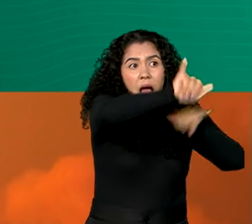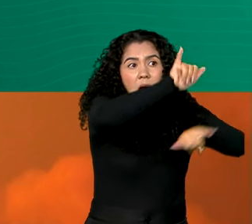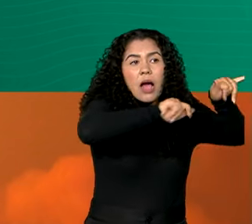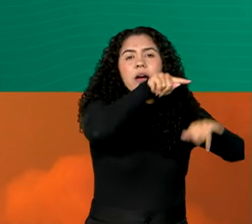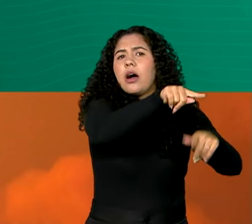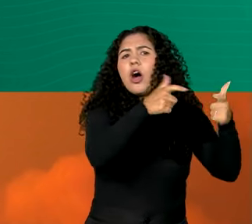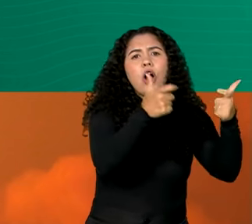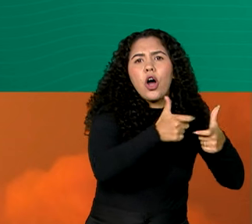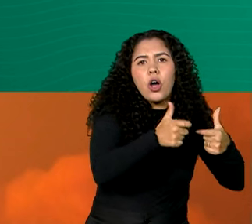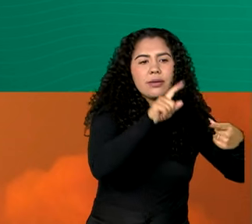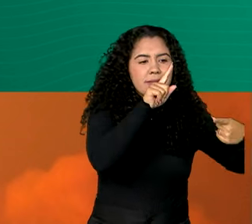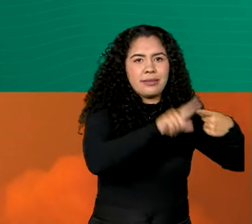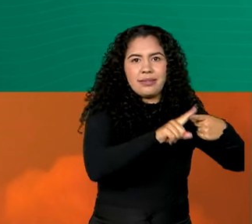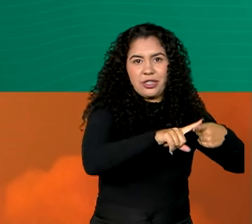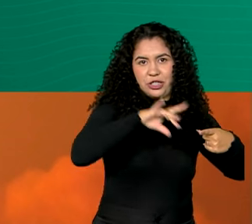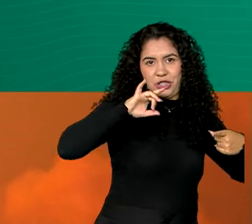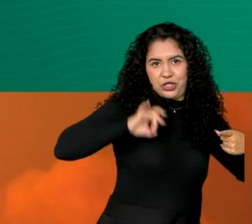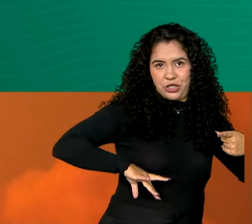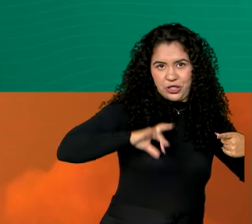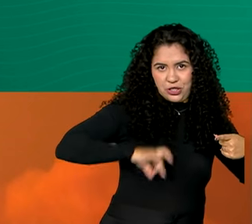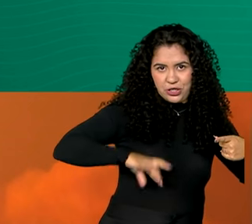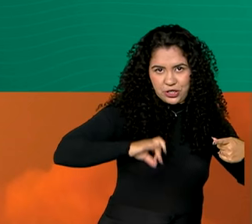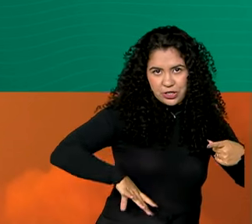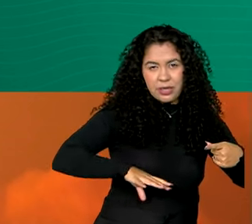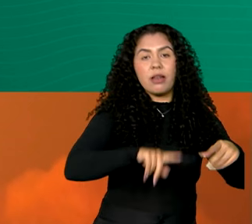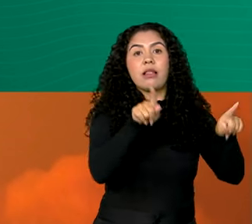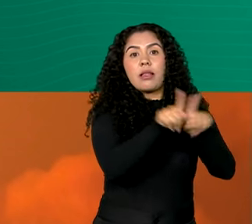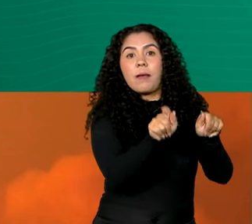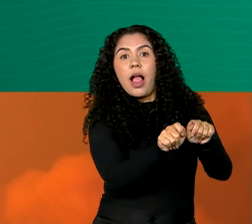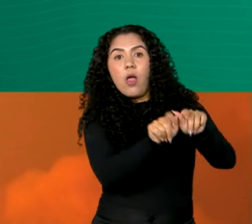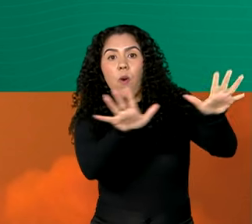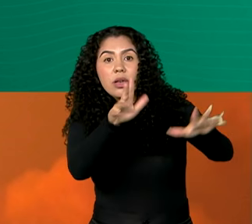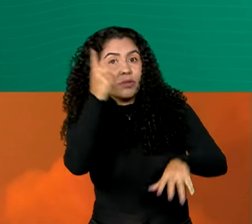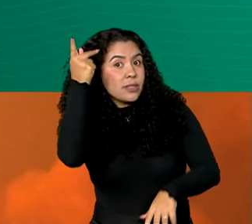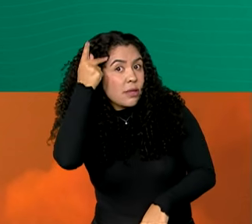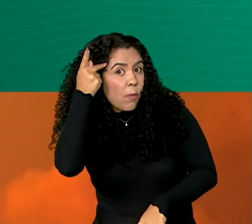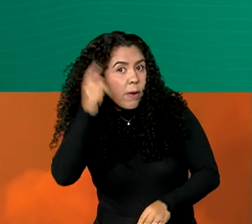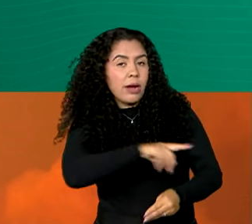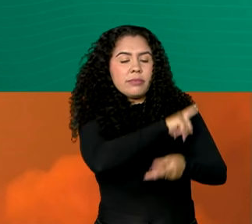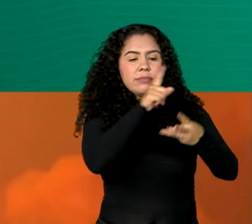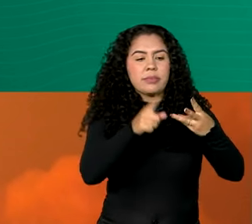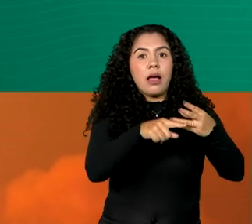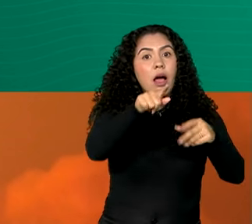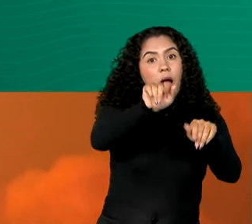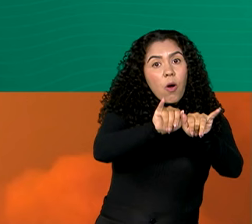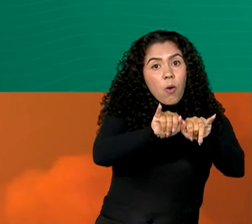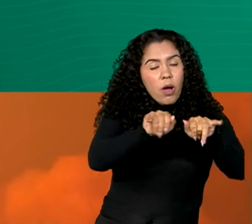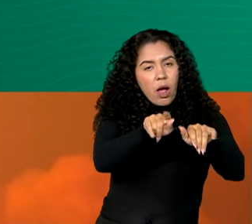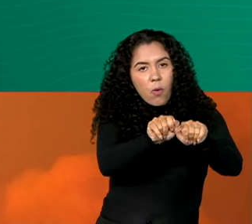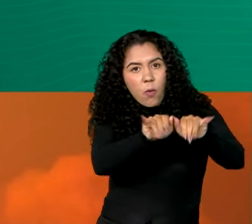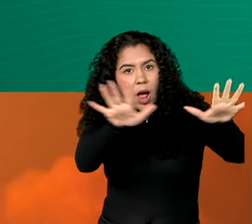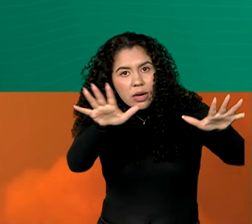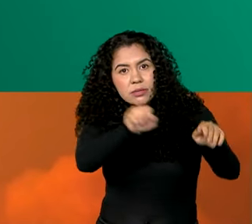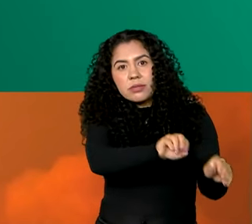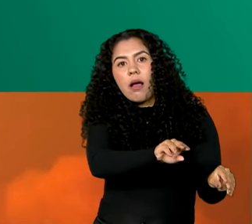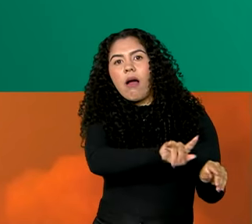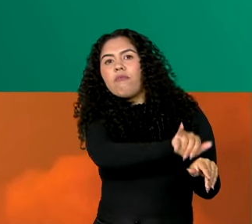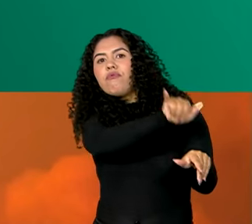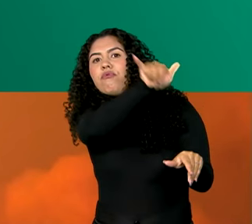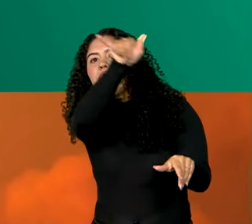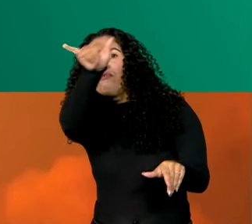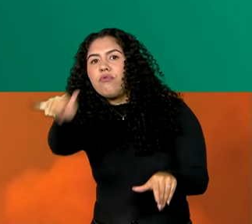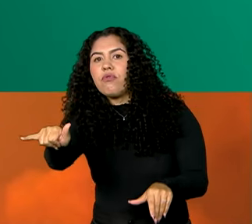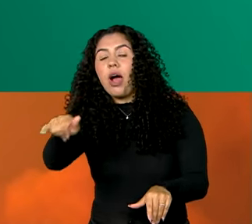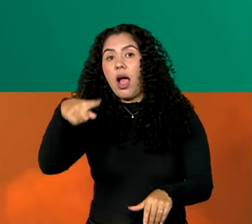estão Santiago, no Chile, e a Guarulhos, em São Paulo, seguida por Guarulhos-Buenos Aires, na Argentina, e